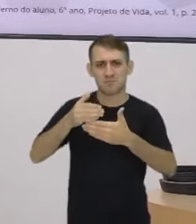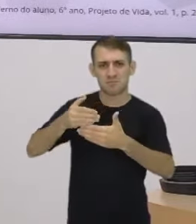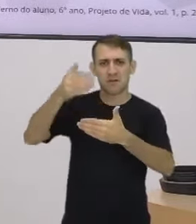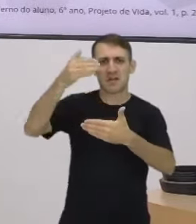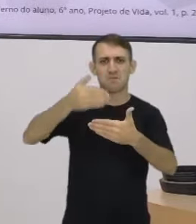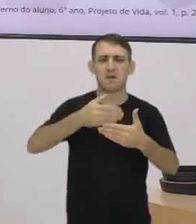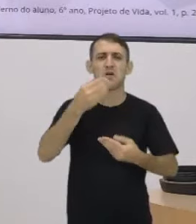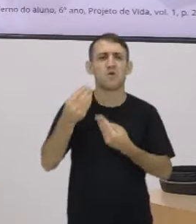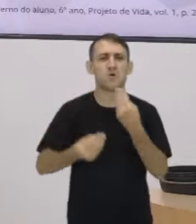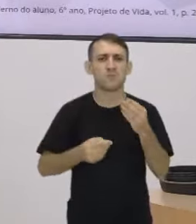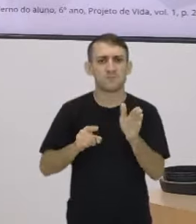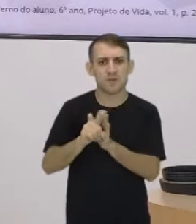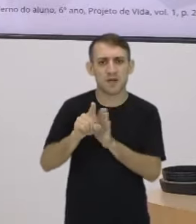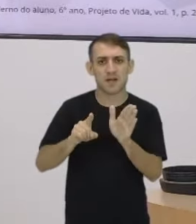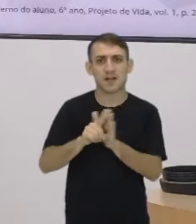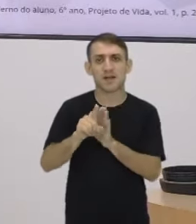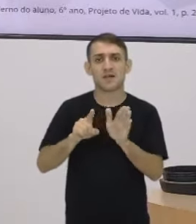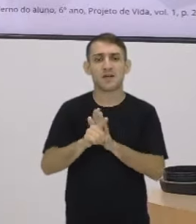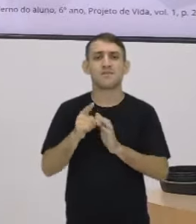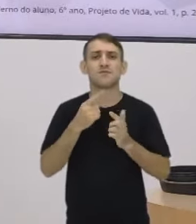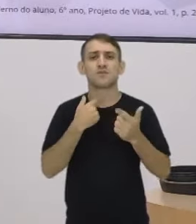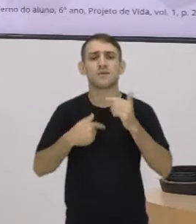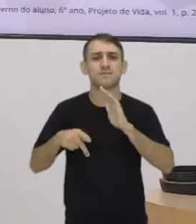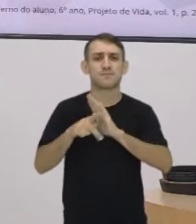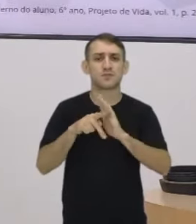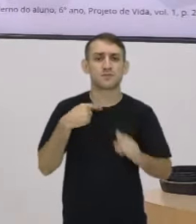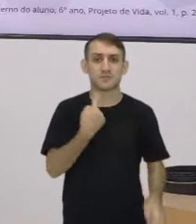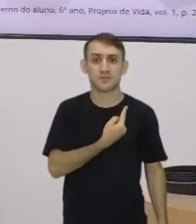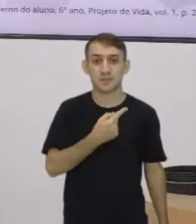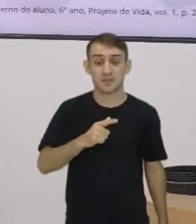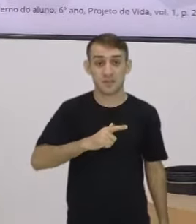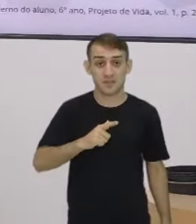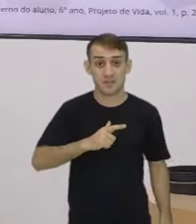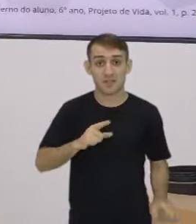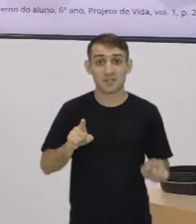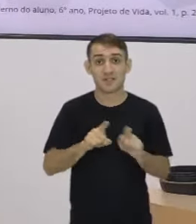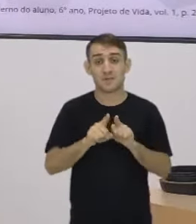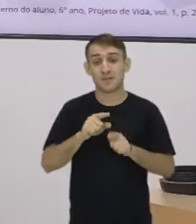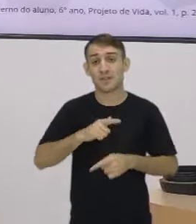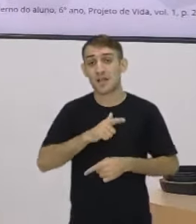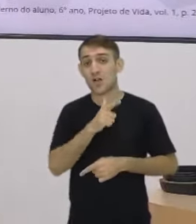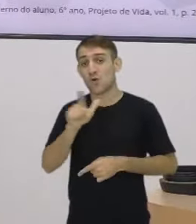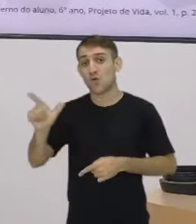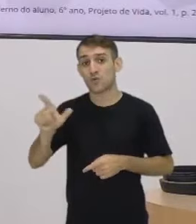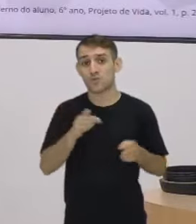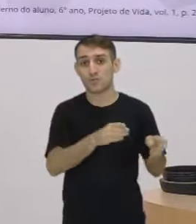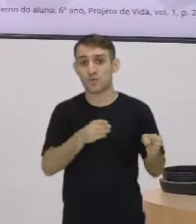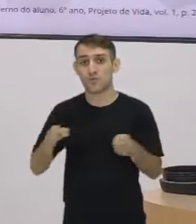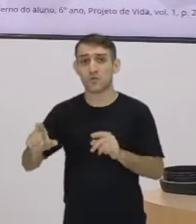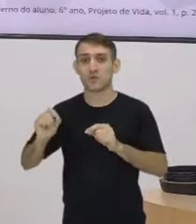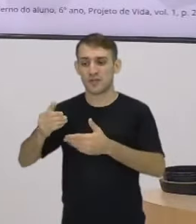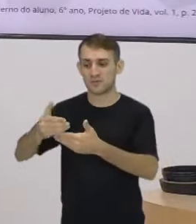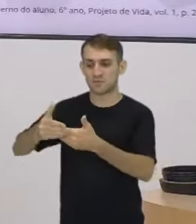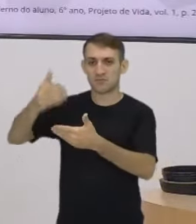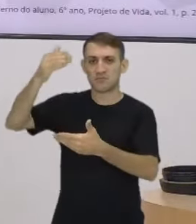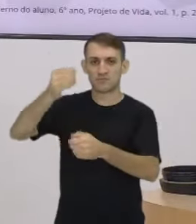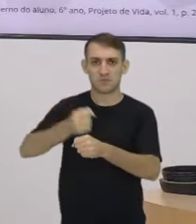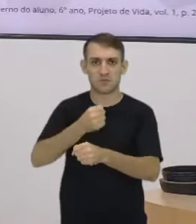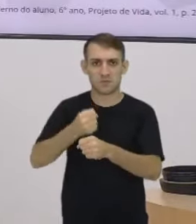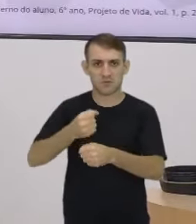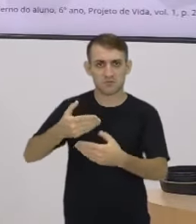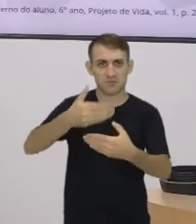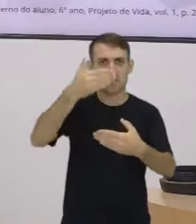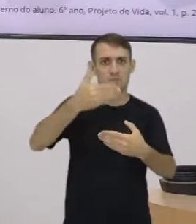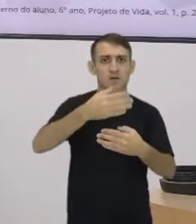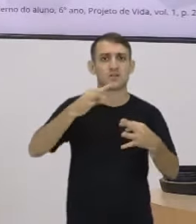com que perguntas, quais são as vontades que nós temos? E a gente tem aí um outro momento que é erguer essas paredes. A gente fez a estrutura base.